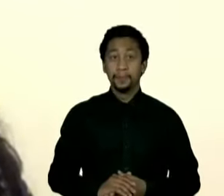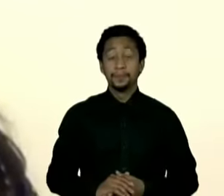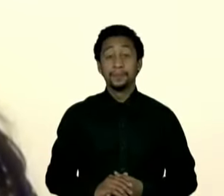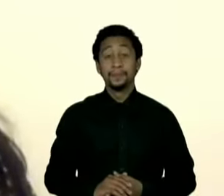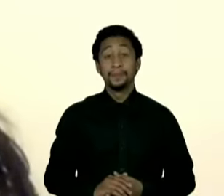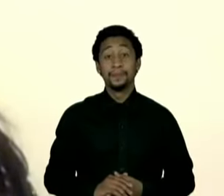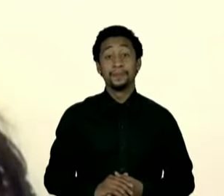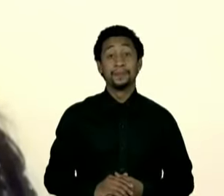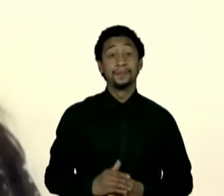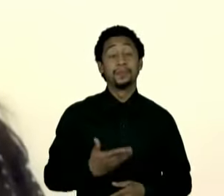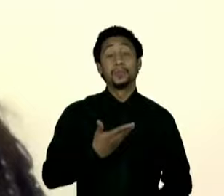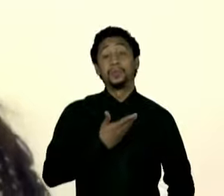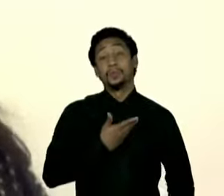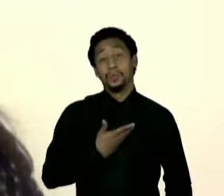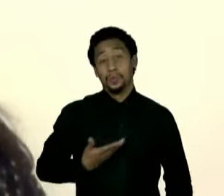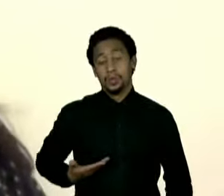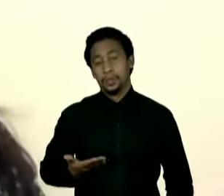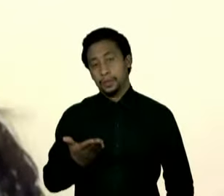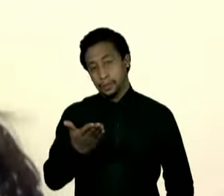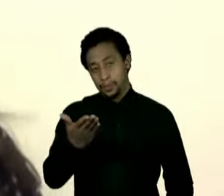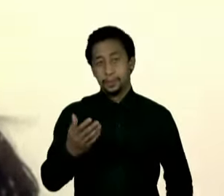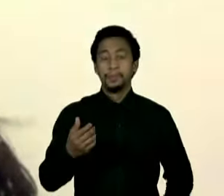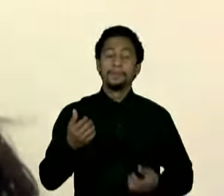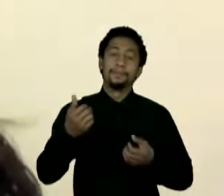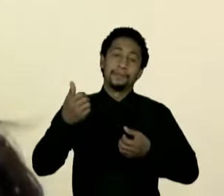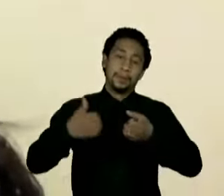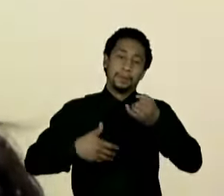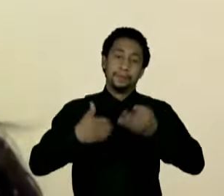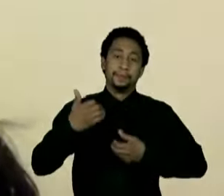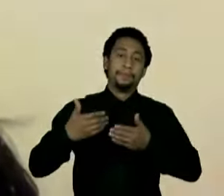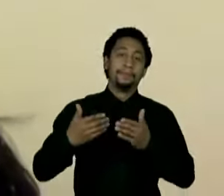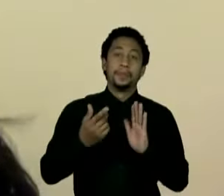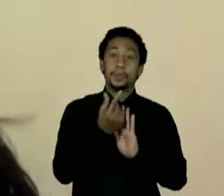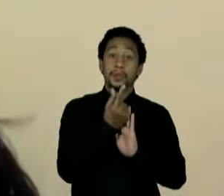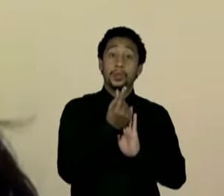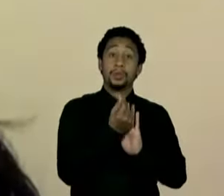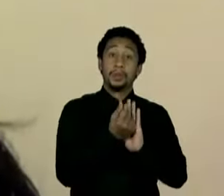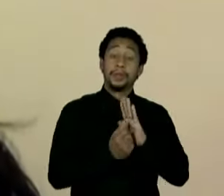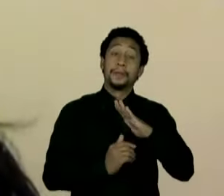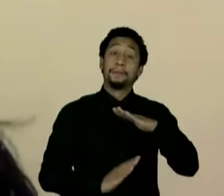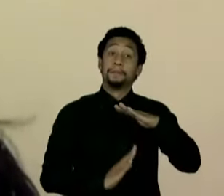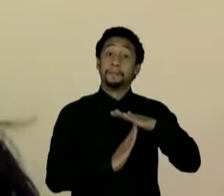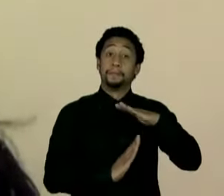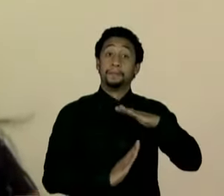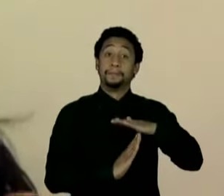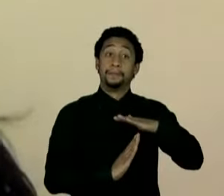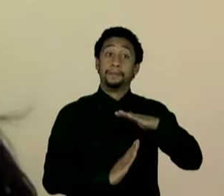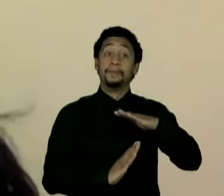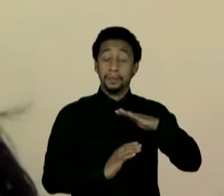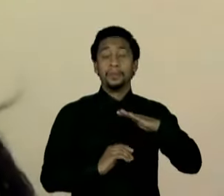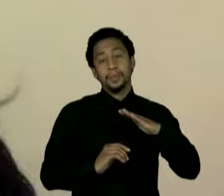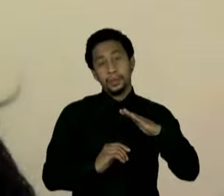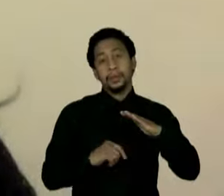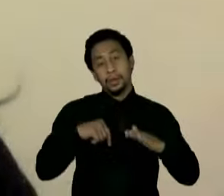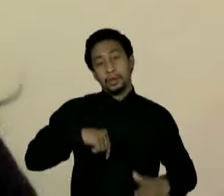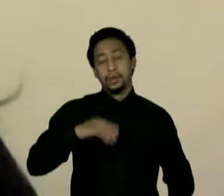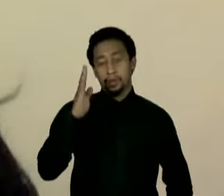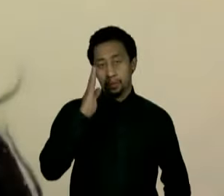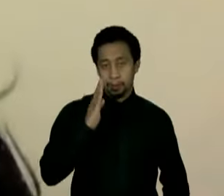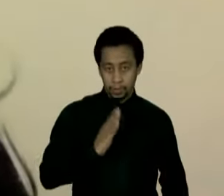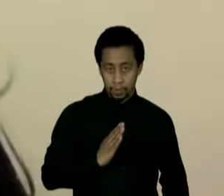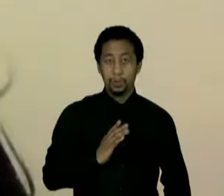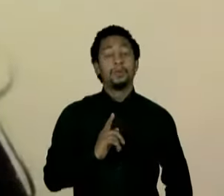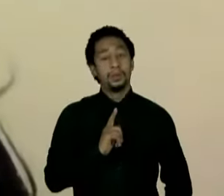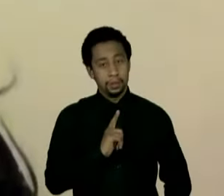Governador, o senhor falou anteriormente do teto de gastos a nível nacional, que foram estabelecidos alguns tetos